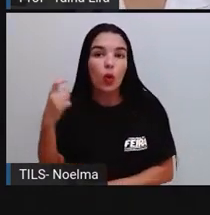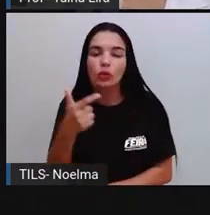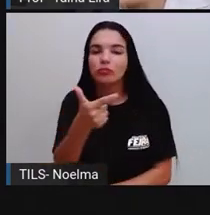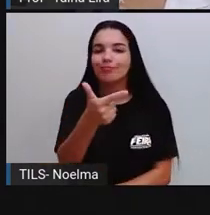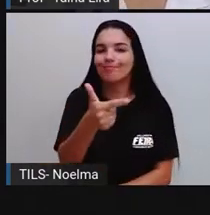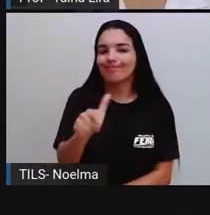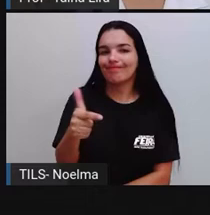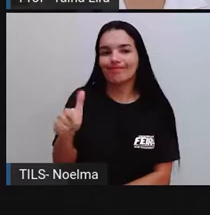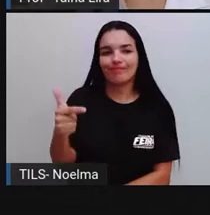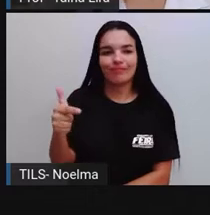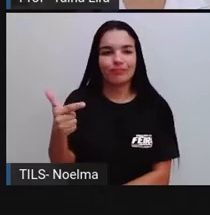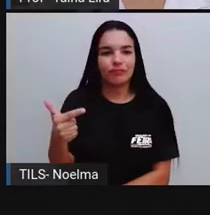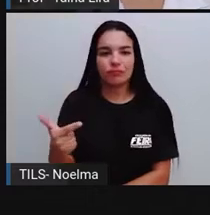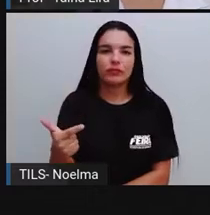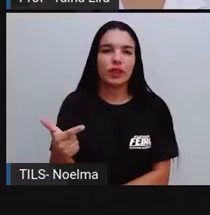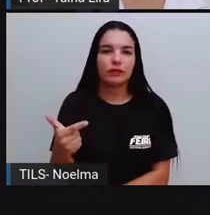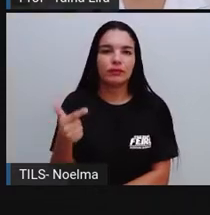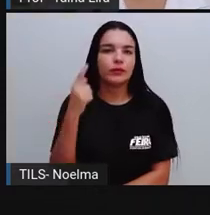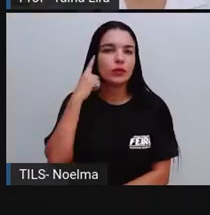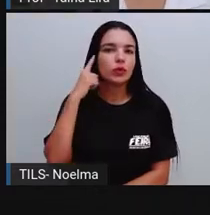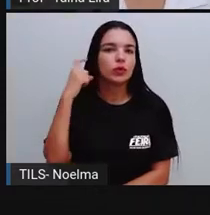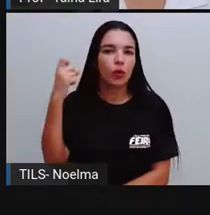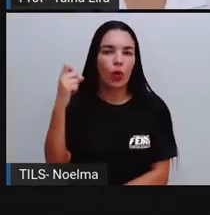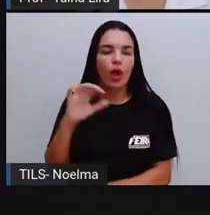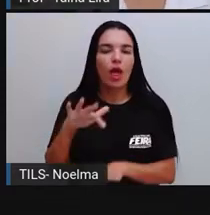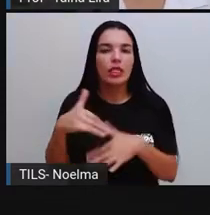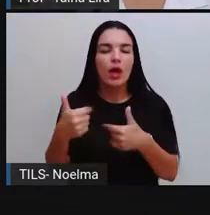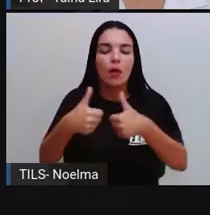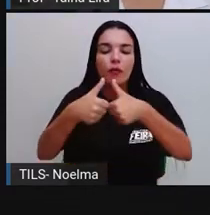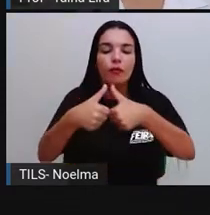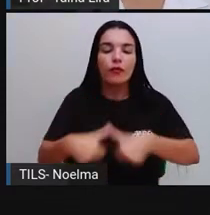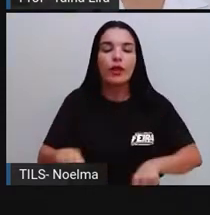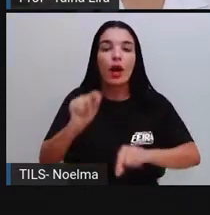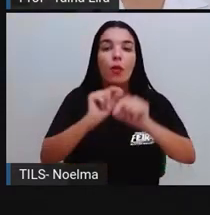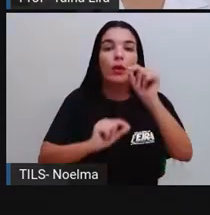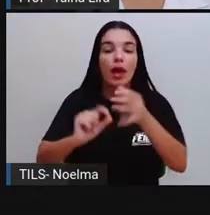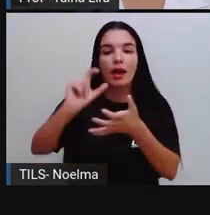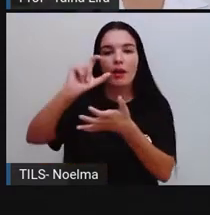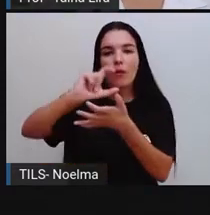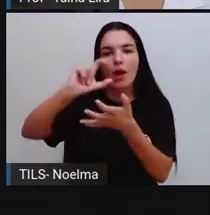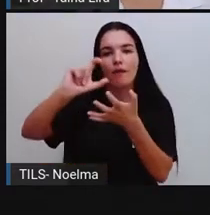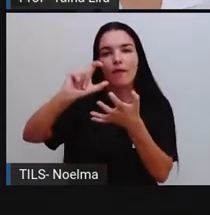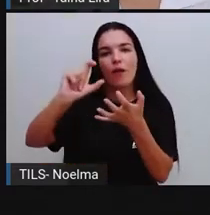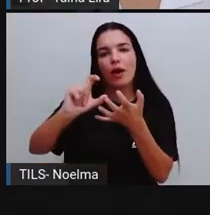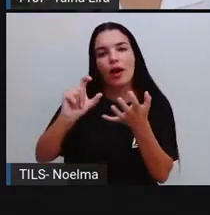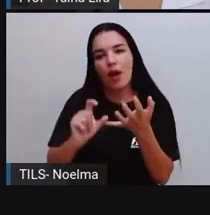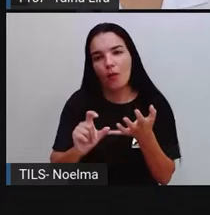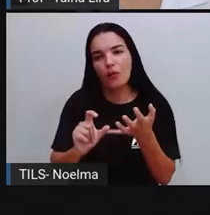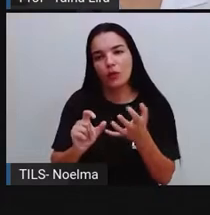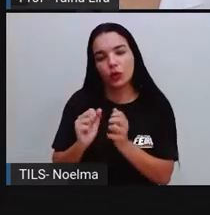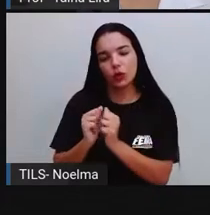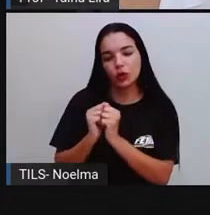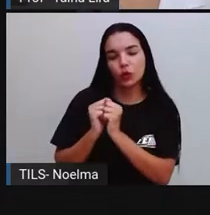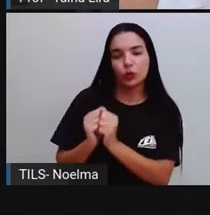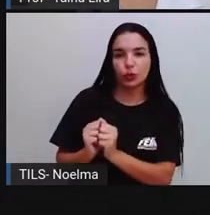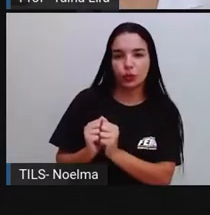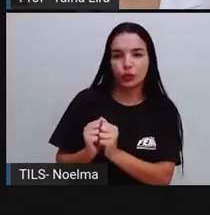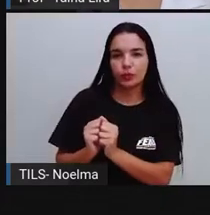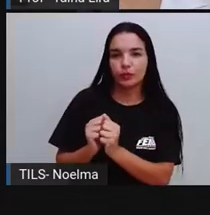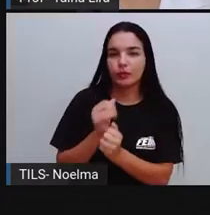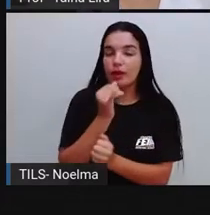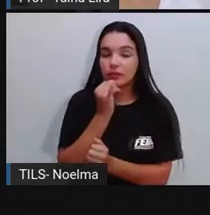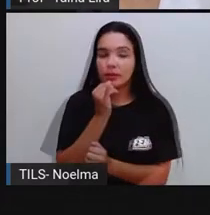H no início de palavra não tem som. A gente vai pronunciar com o som da vogal que está acompanhando aí o H,